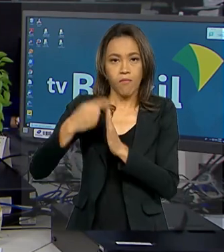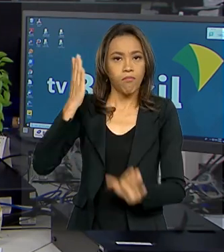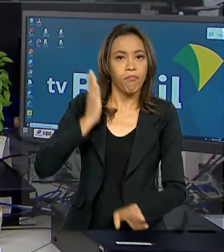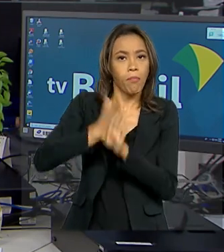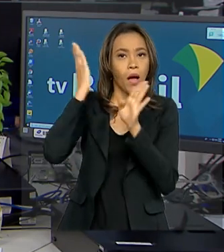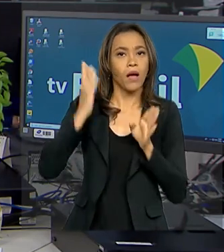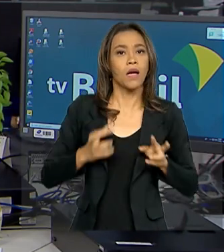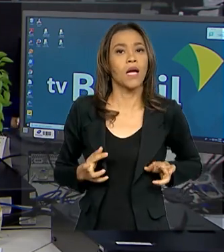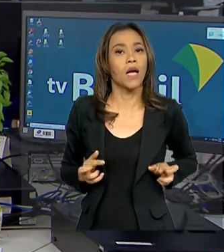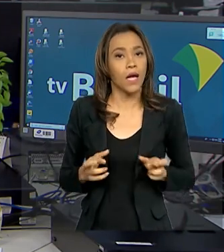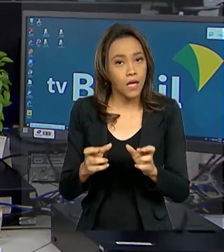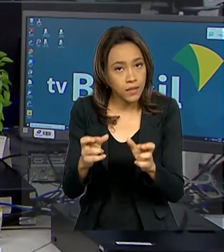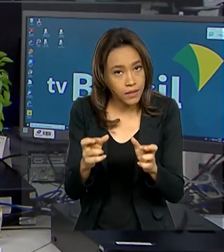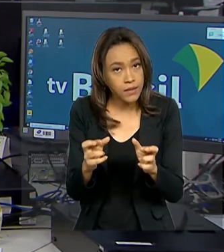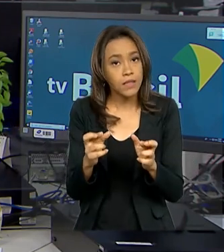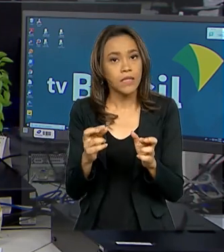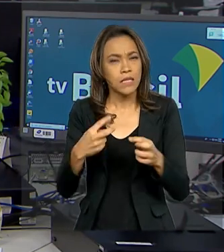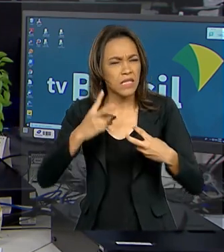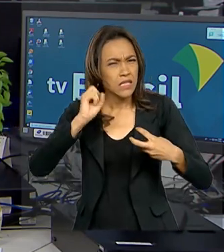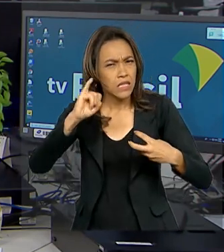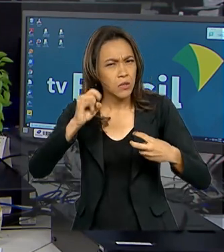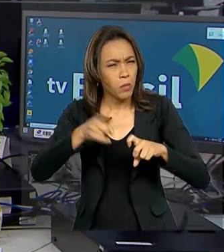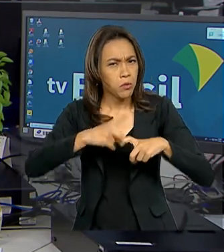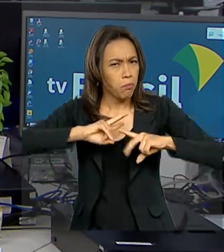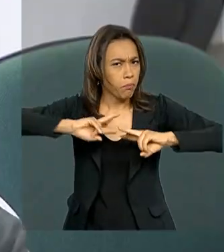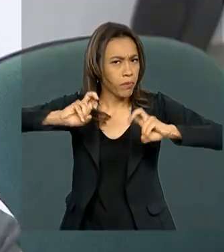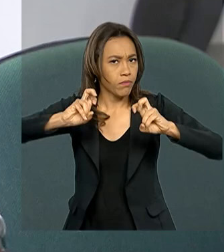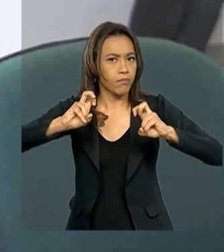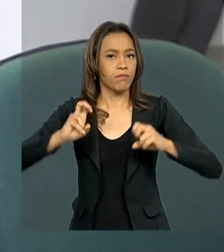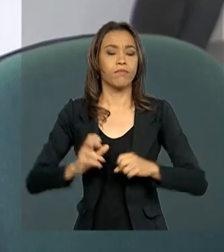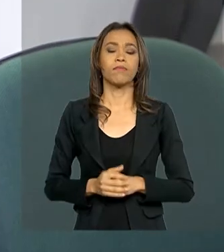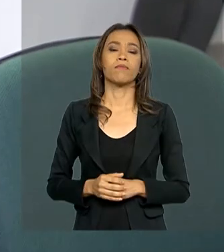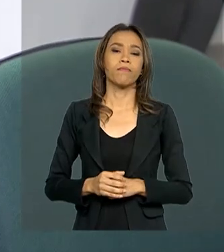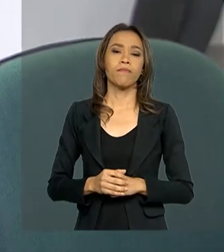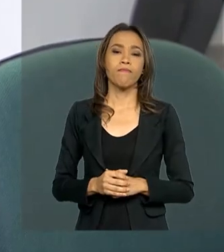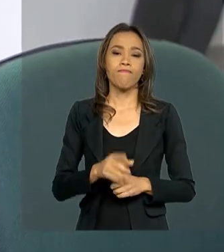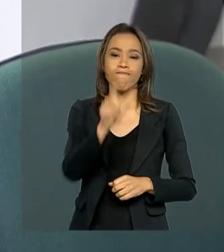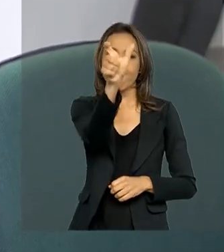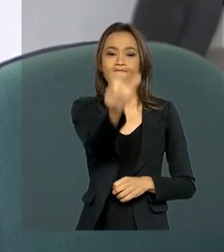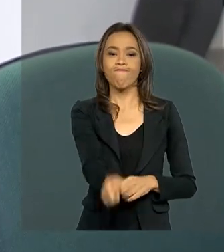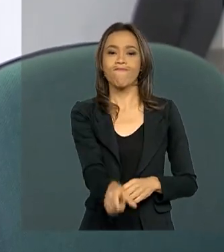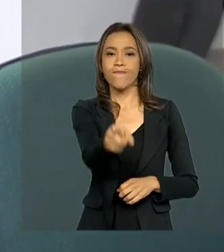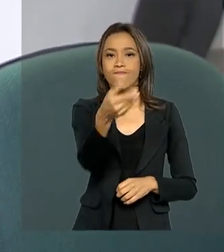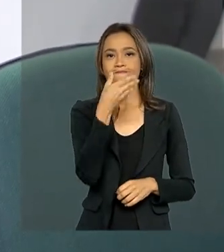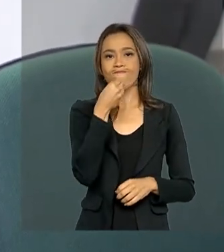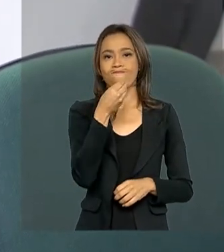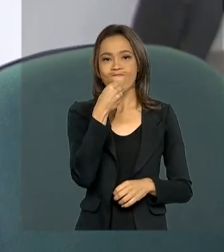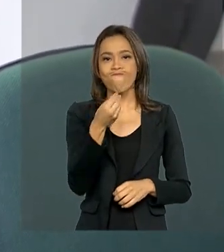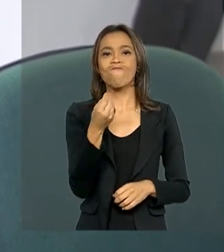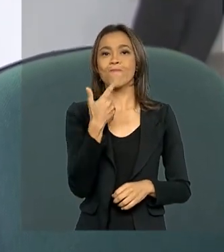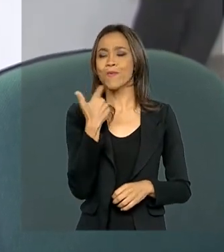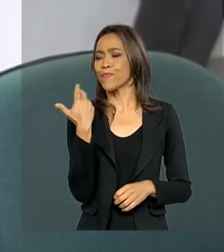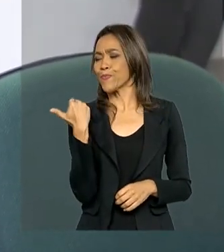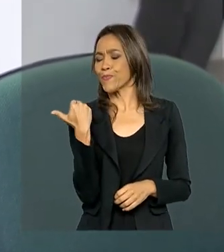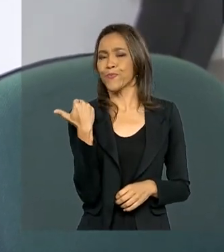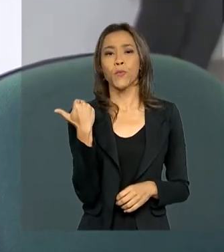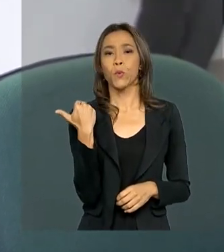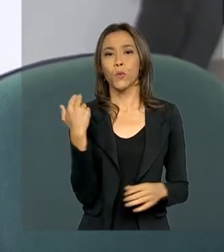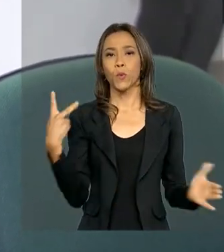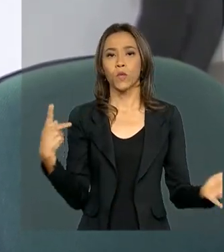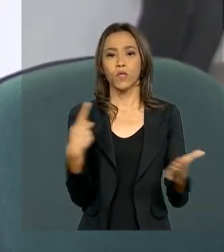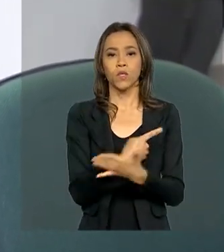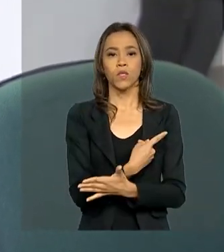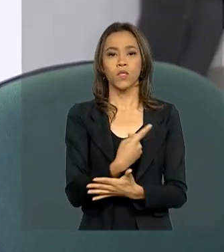câncer a partir da primeira suspeita médica. Esse mecânico descobriu recentemente um